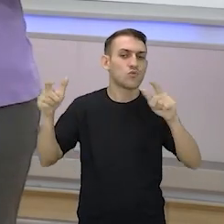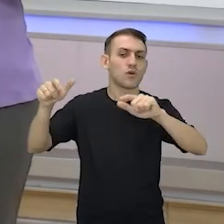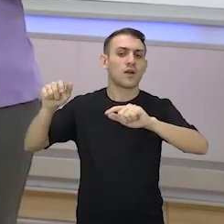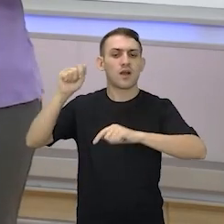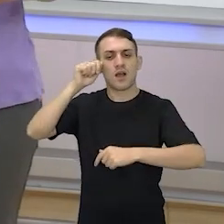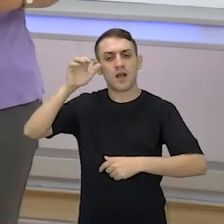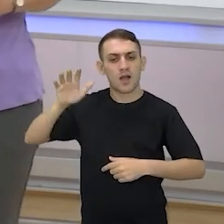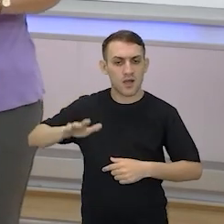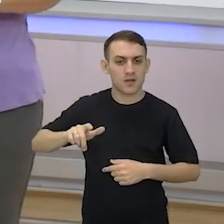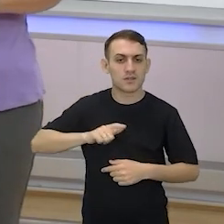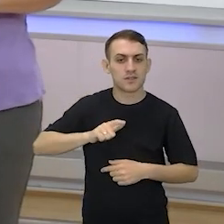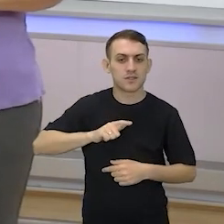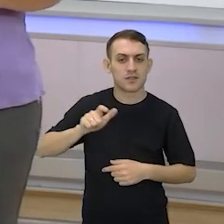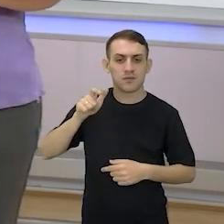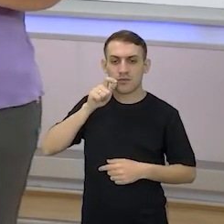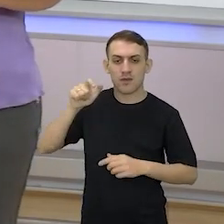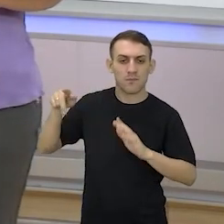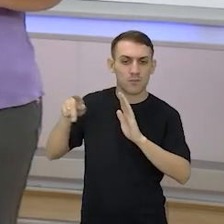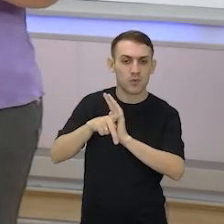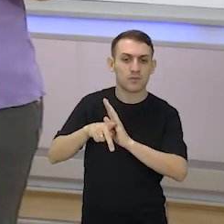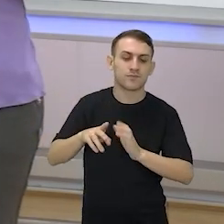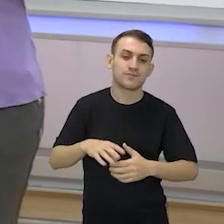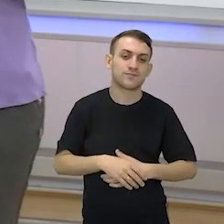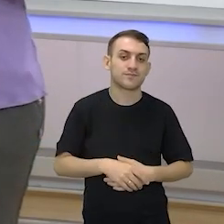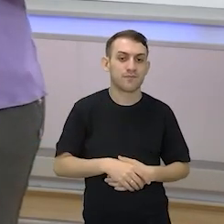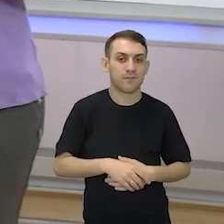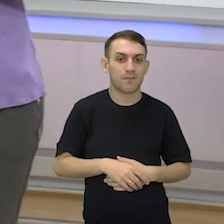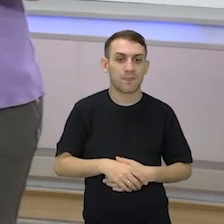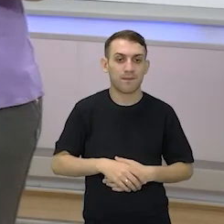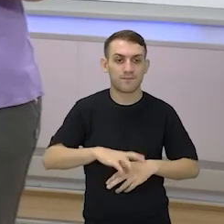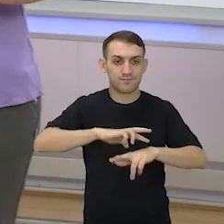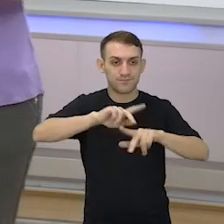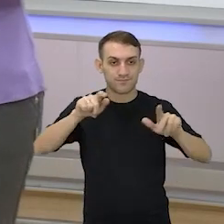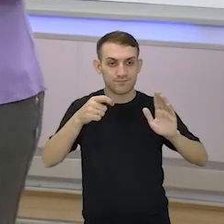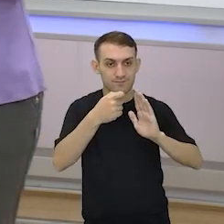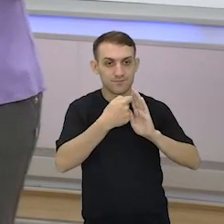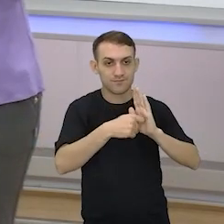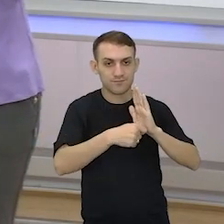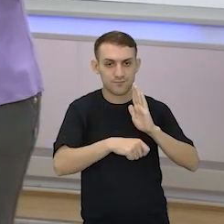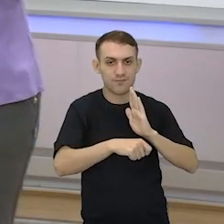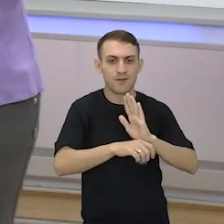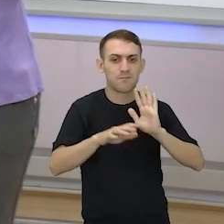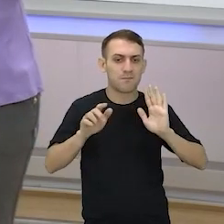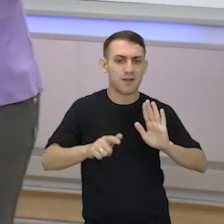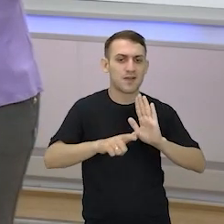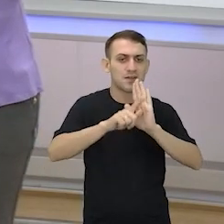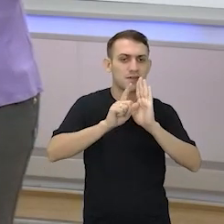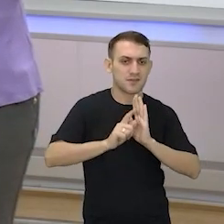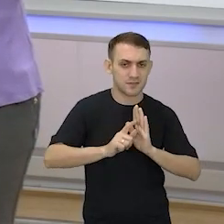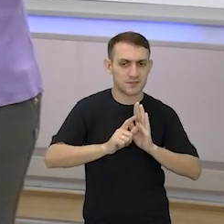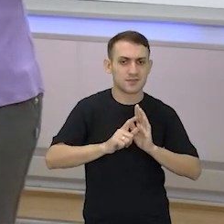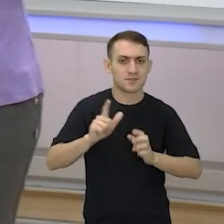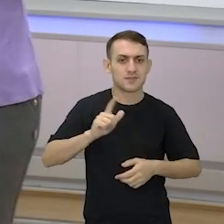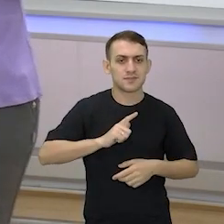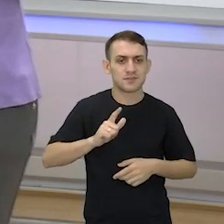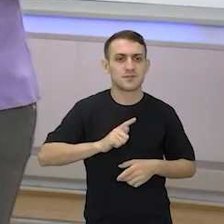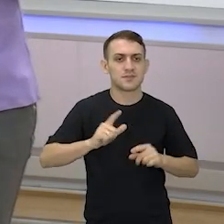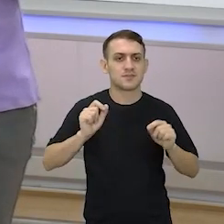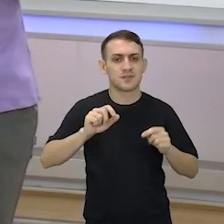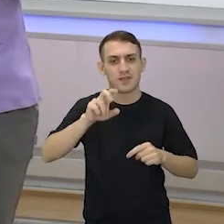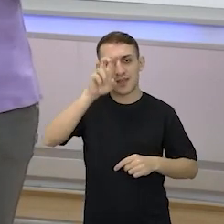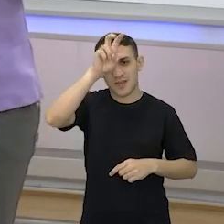que era originário aquela palavra. Várias escritas. Só que antes eu dei uma passadinha ali pelo